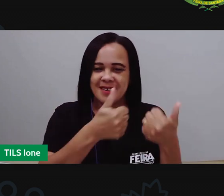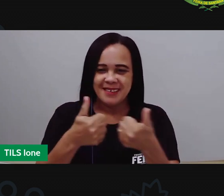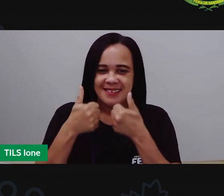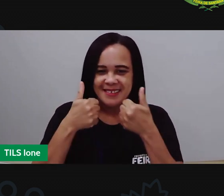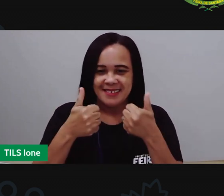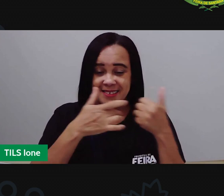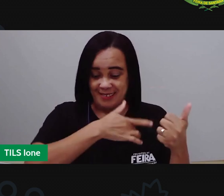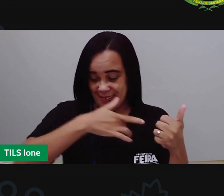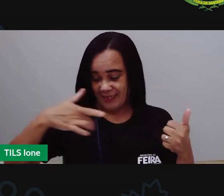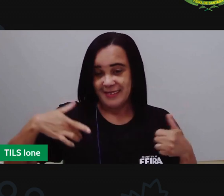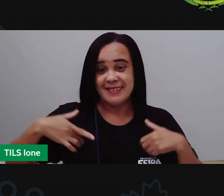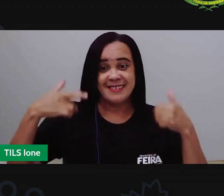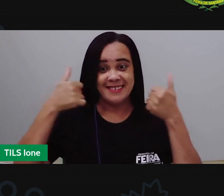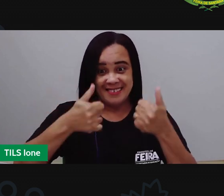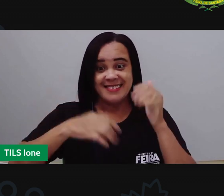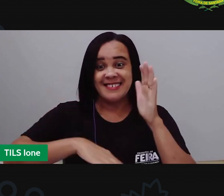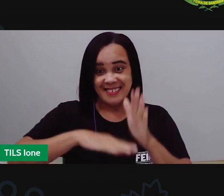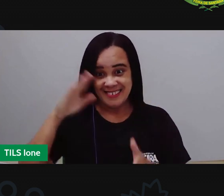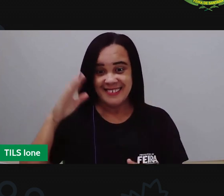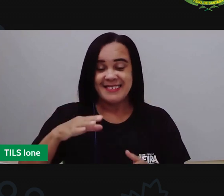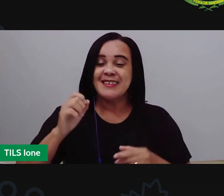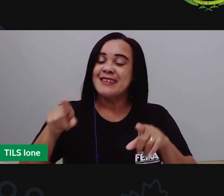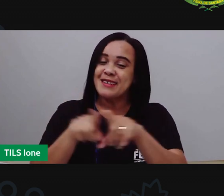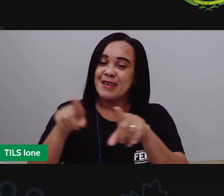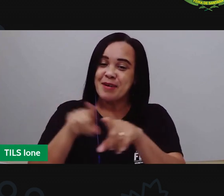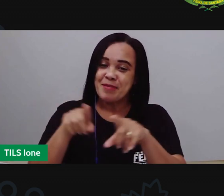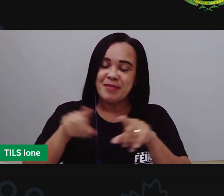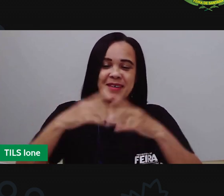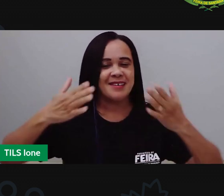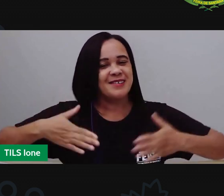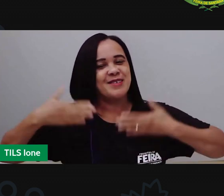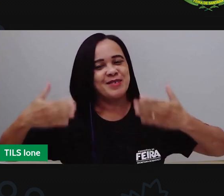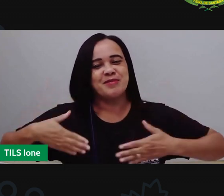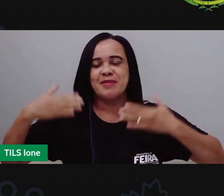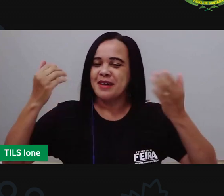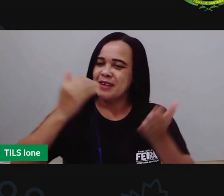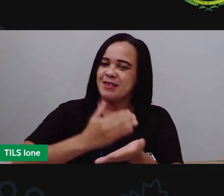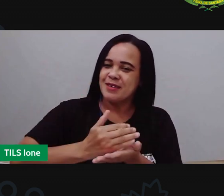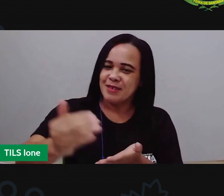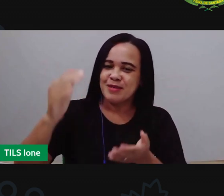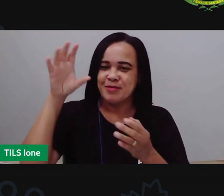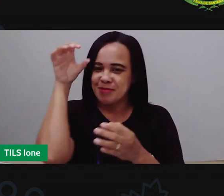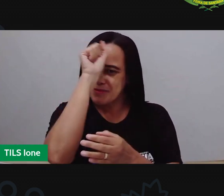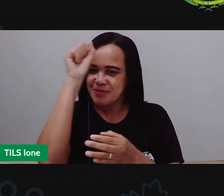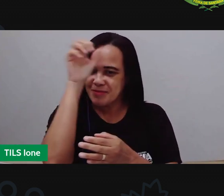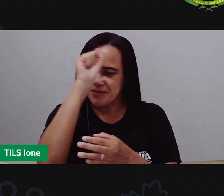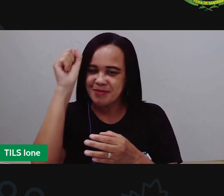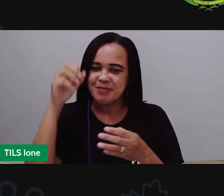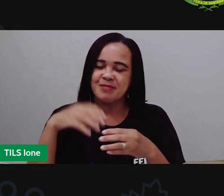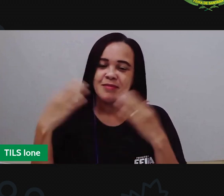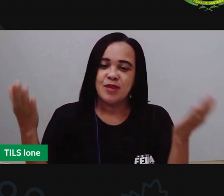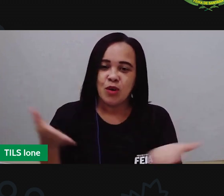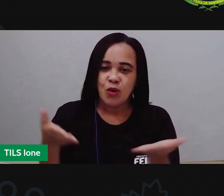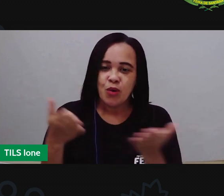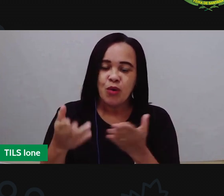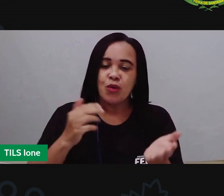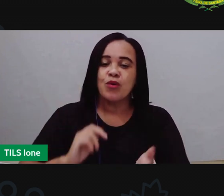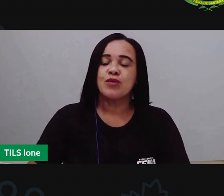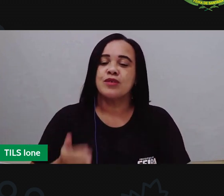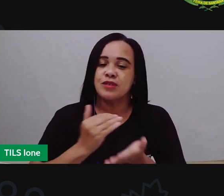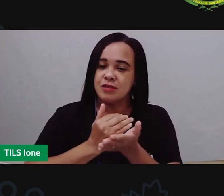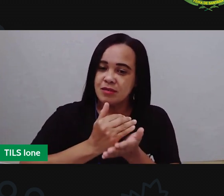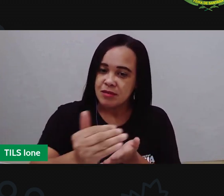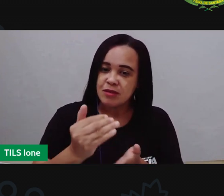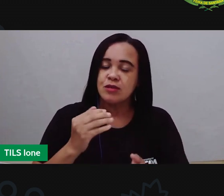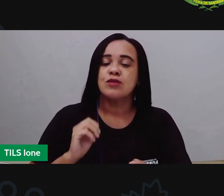bem de saúde e animados para começar mais um momento de aprendizagem. Hoje a gente vai dar sequência